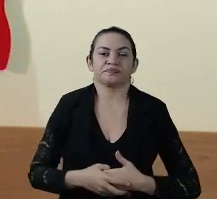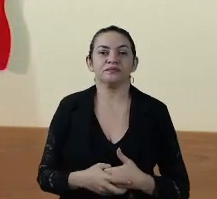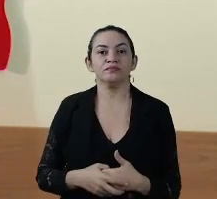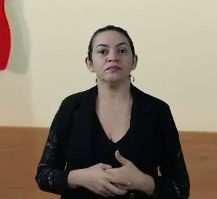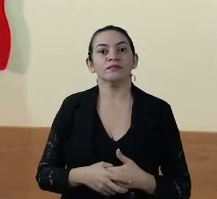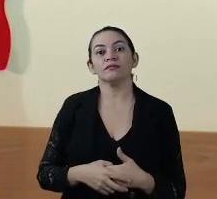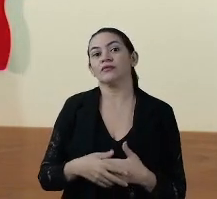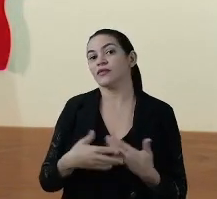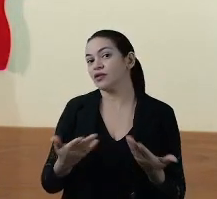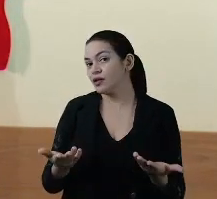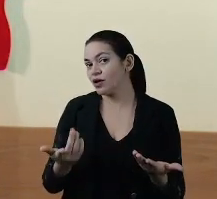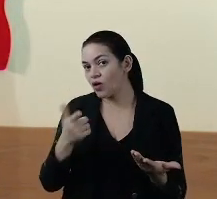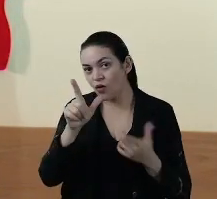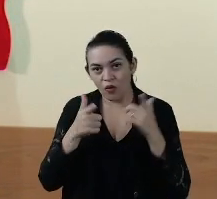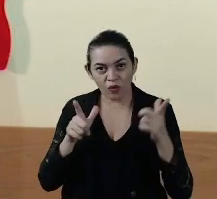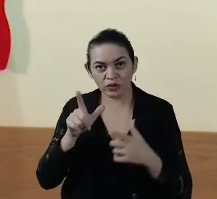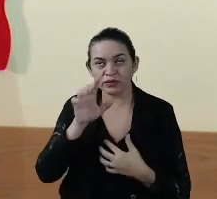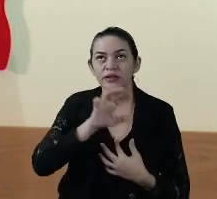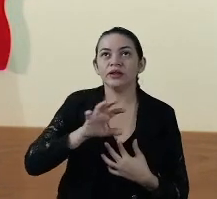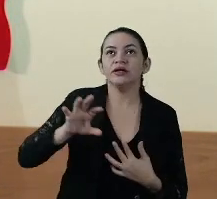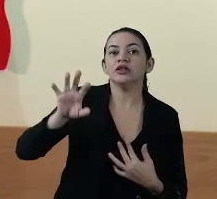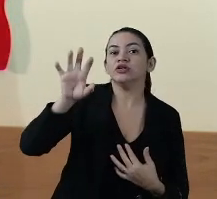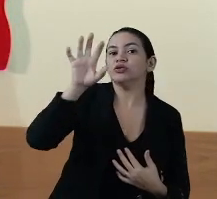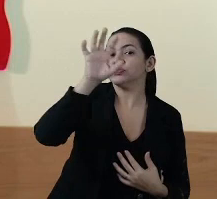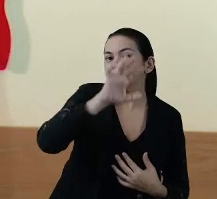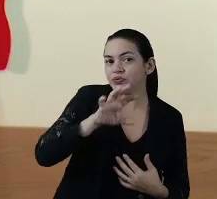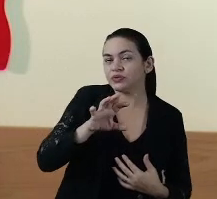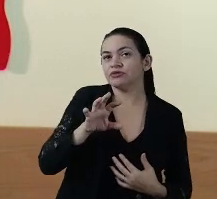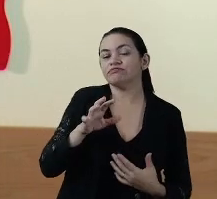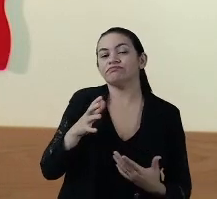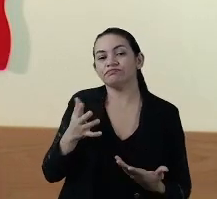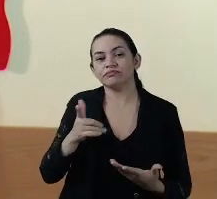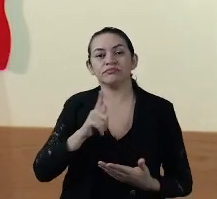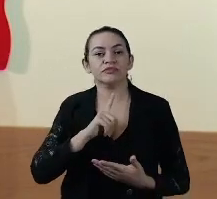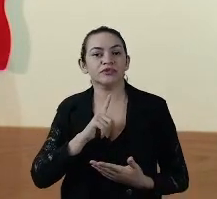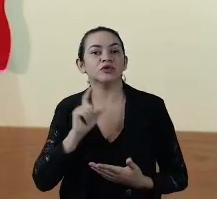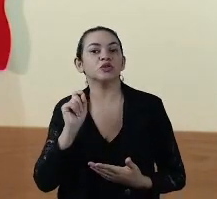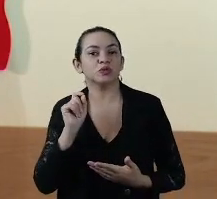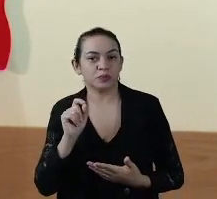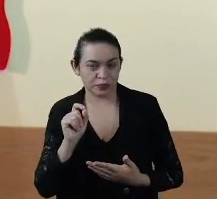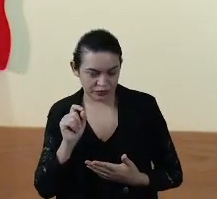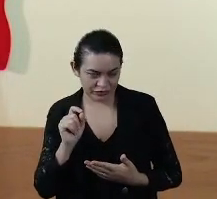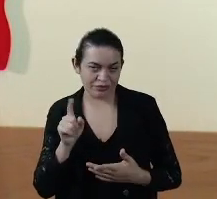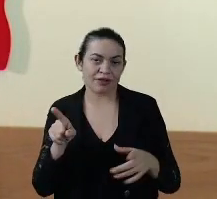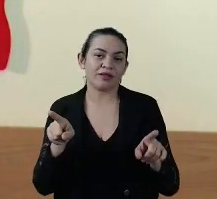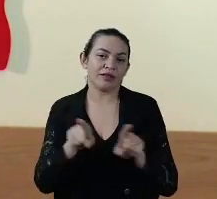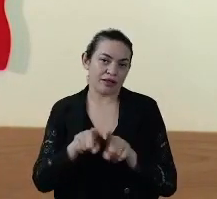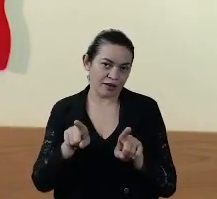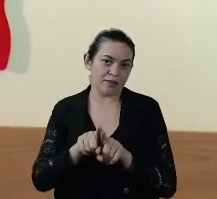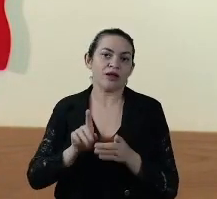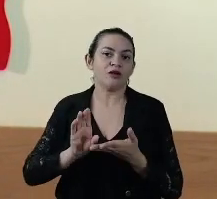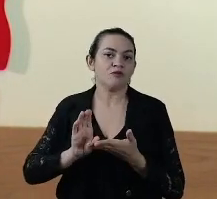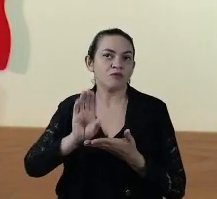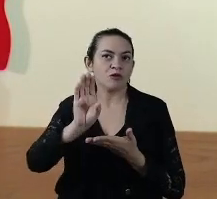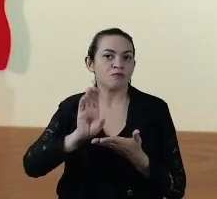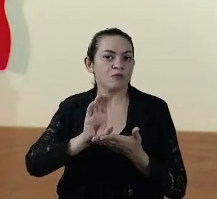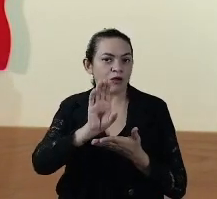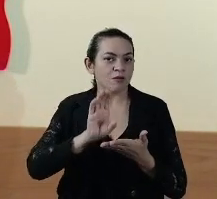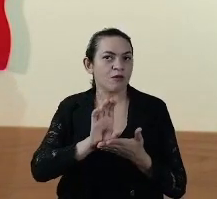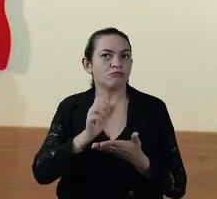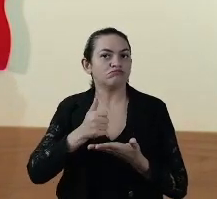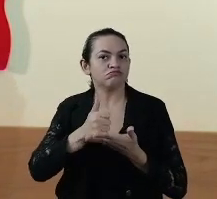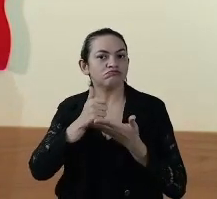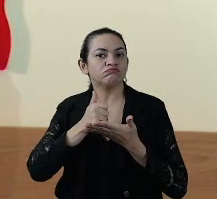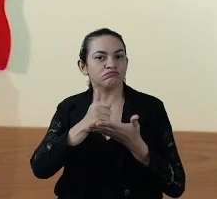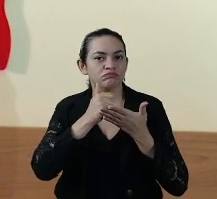Nas demais regiões, nas demais regiões, nós temos também investimentos. Faço questão